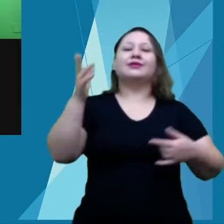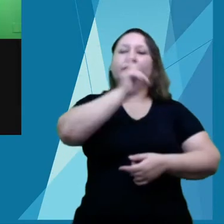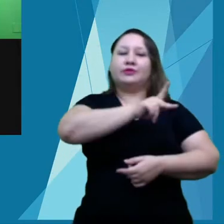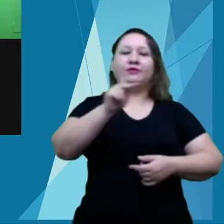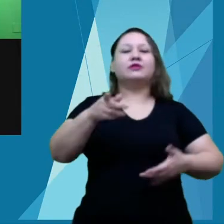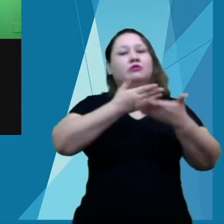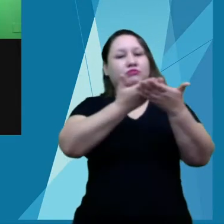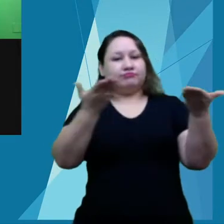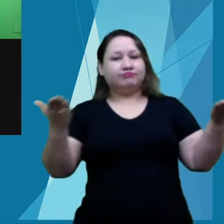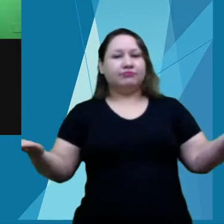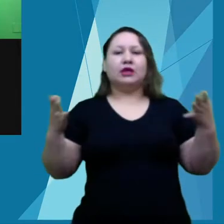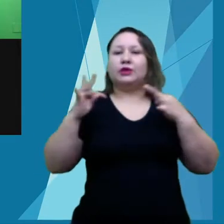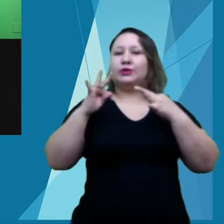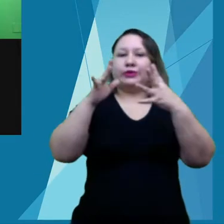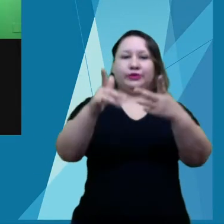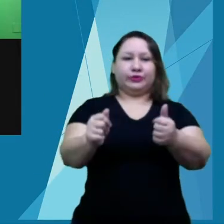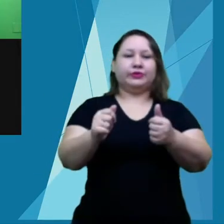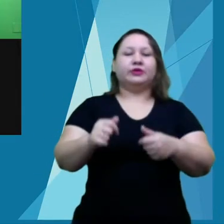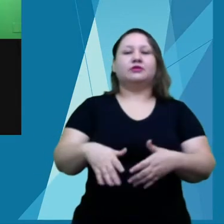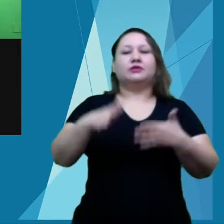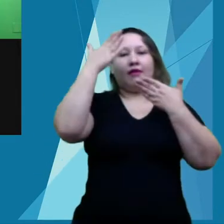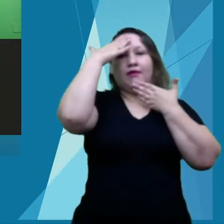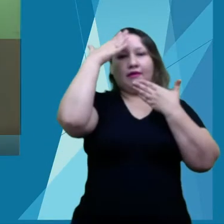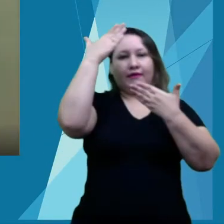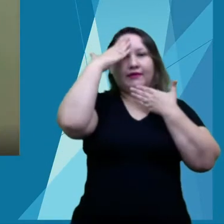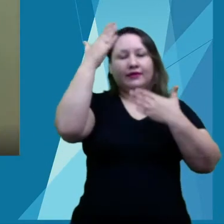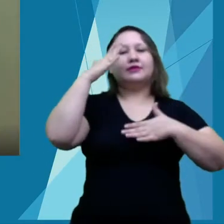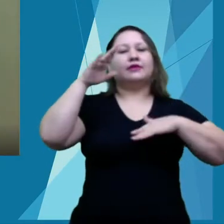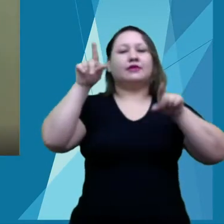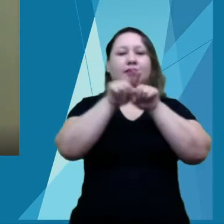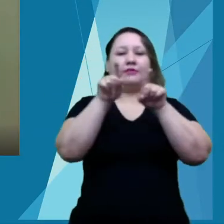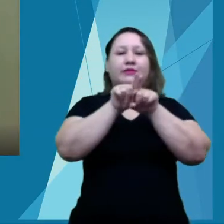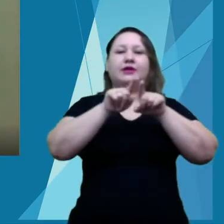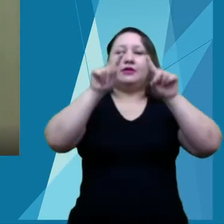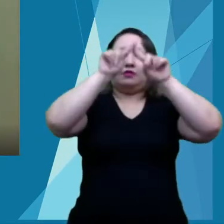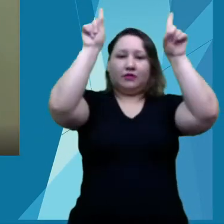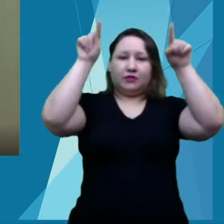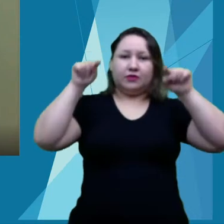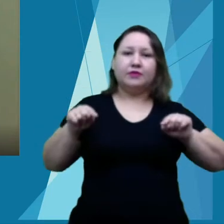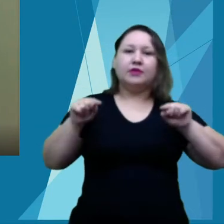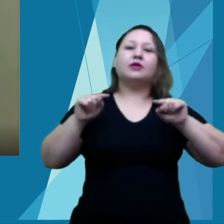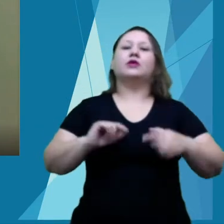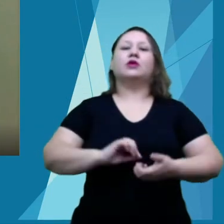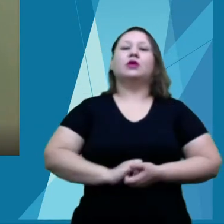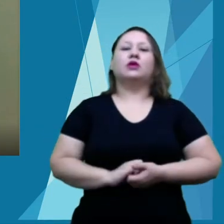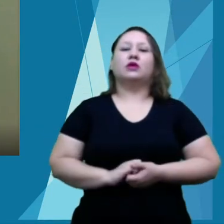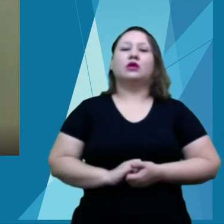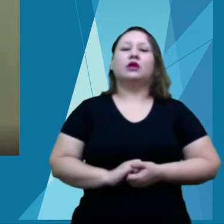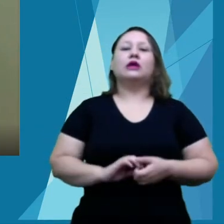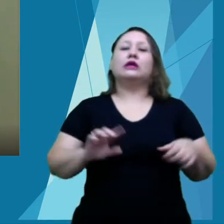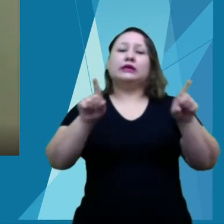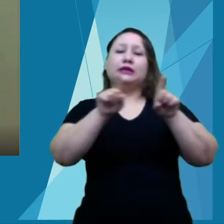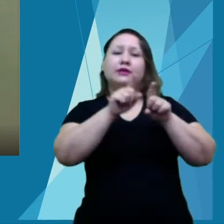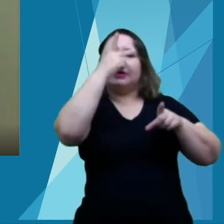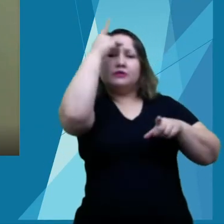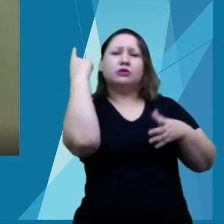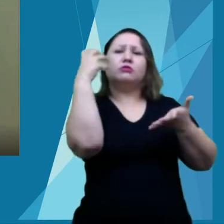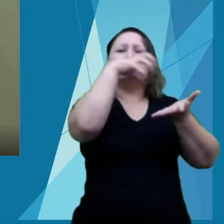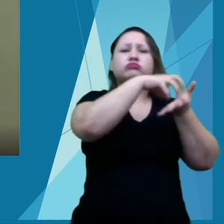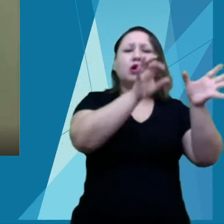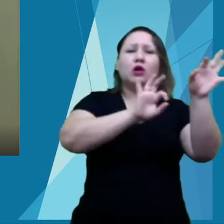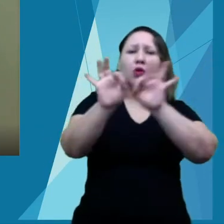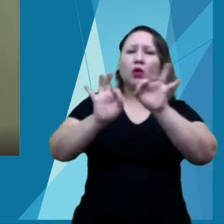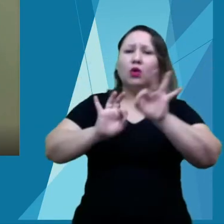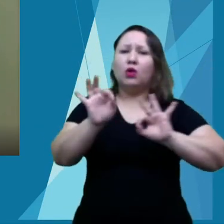minha colega Kelly, todos os nossos servidores, os nossos estudantes, toda a comissão organizadora do CONCET